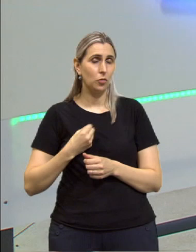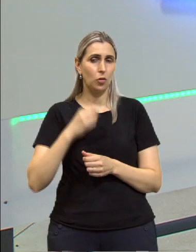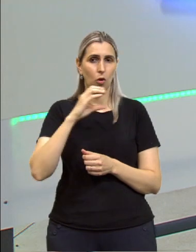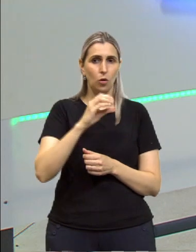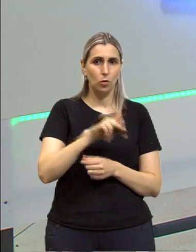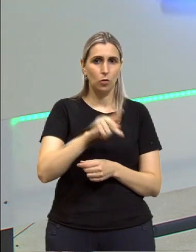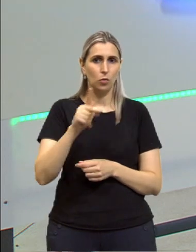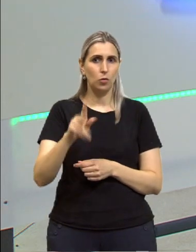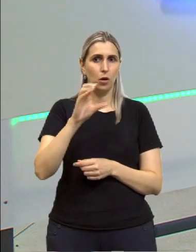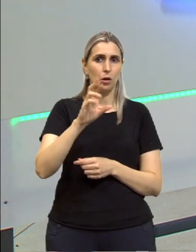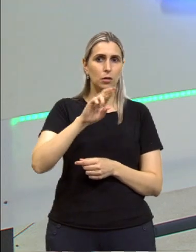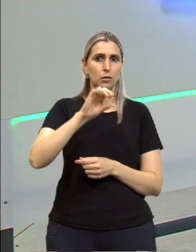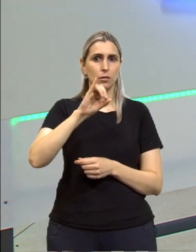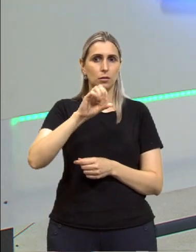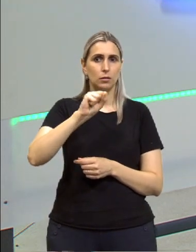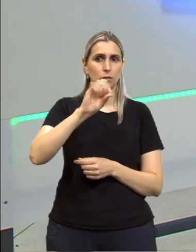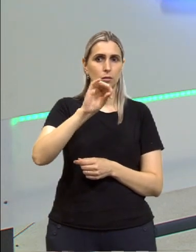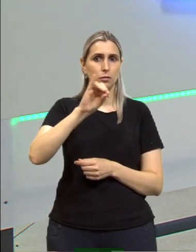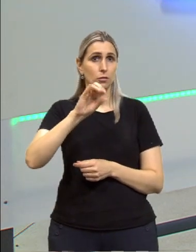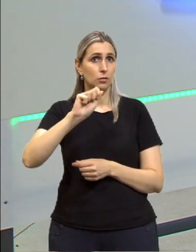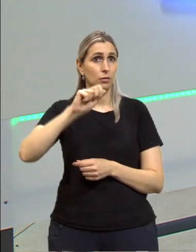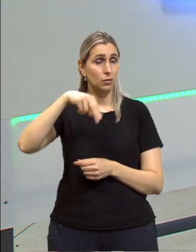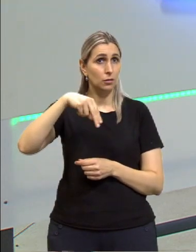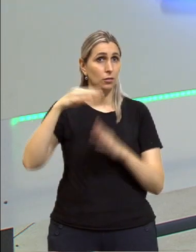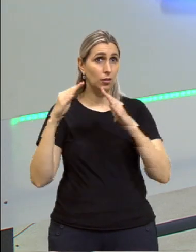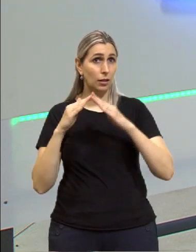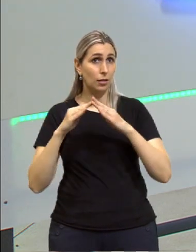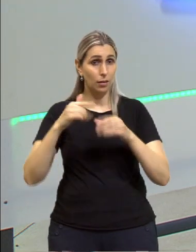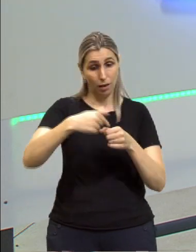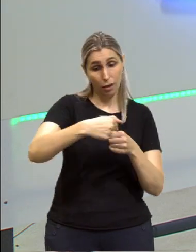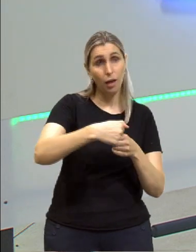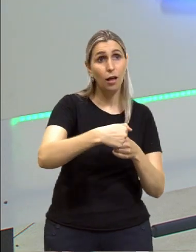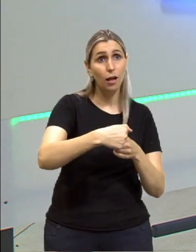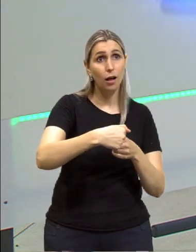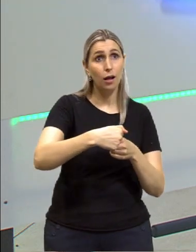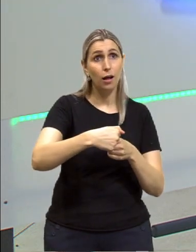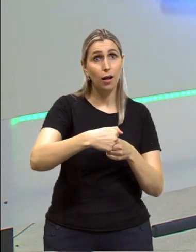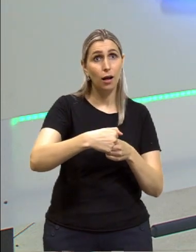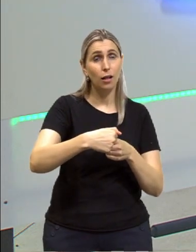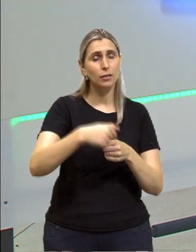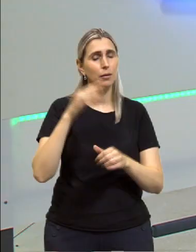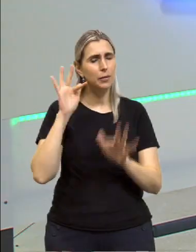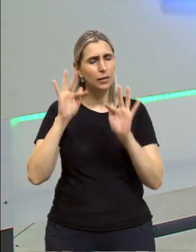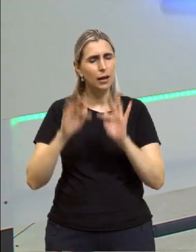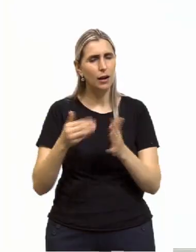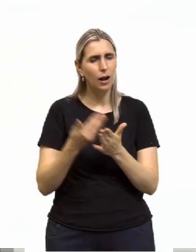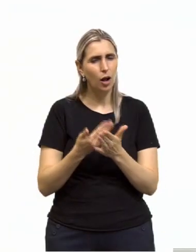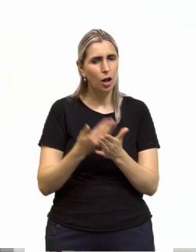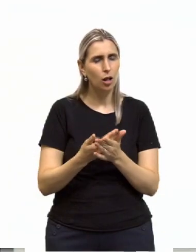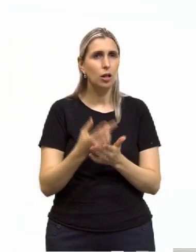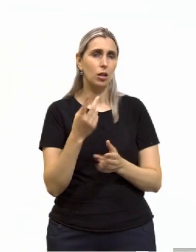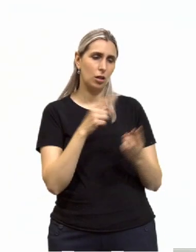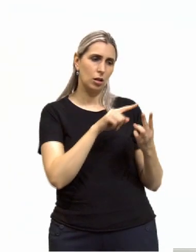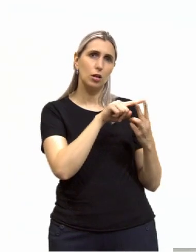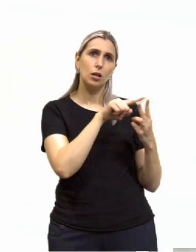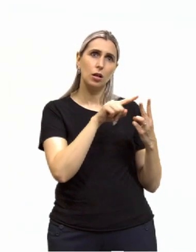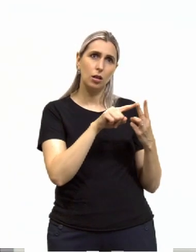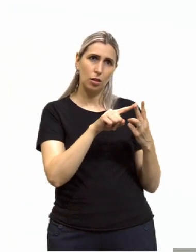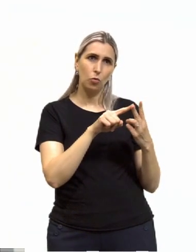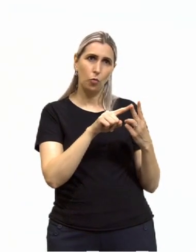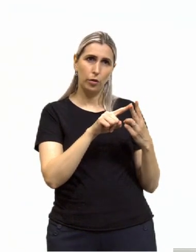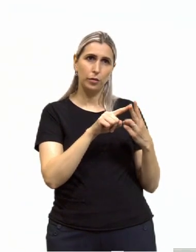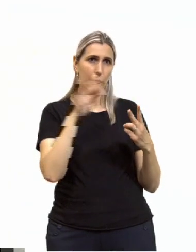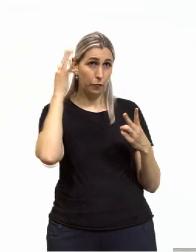Christian Sigrun da Creta de São Opoldo. Precisamos concluir a aula passada. Vamos retomar aqui dois grandes